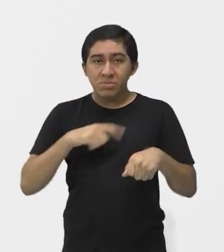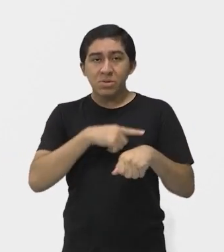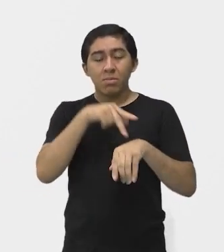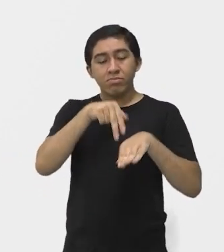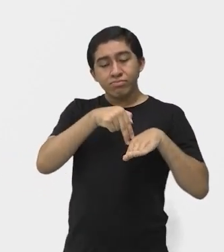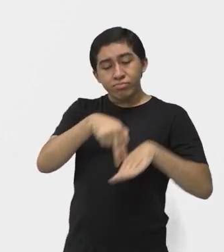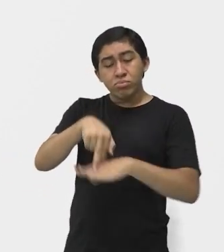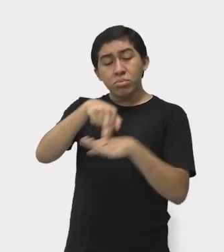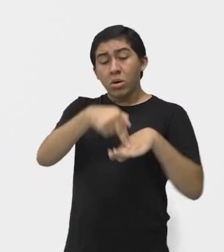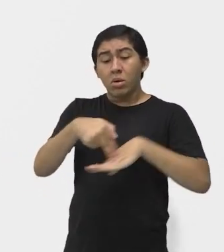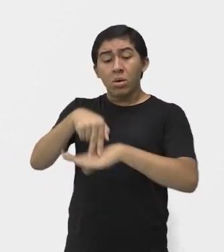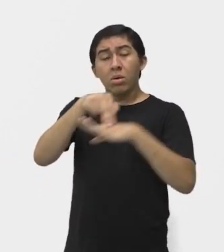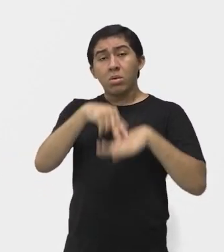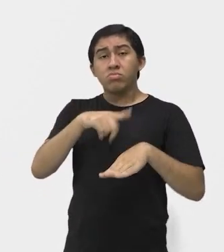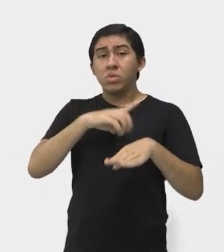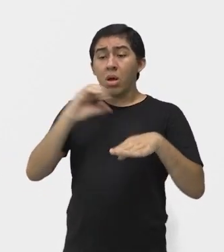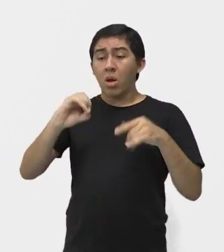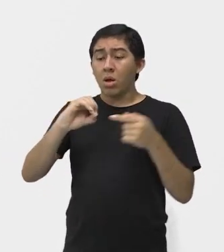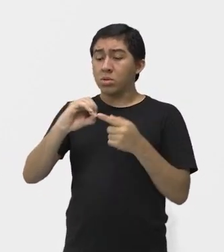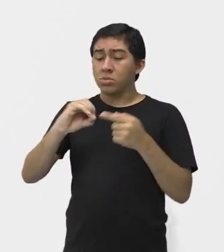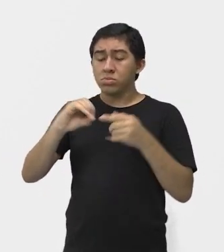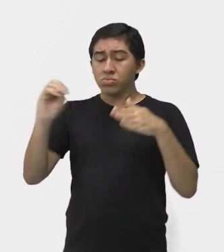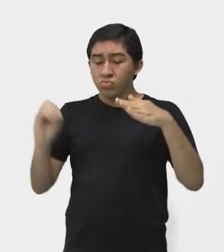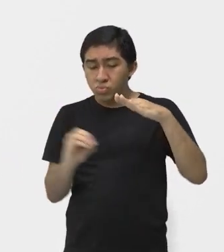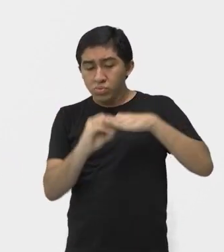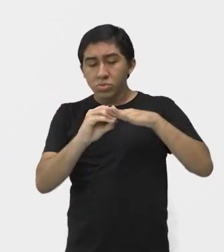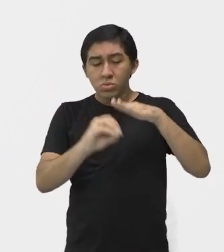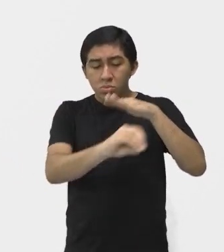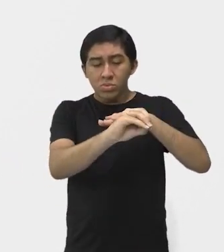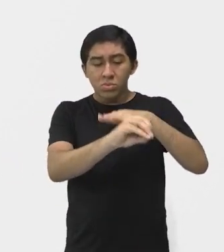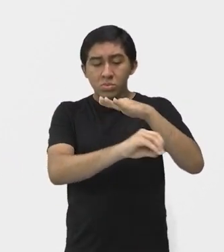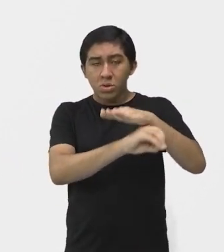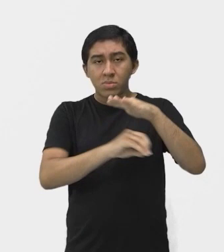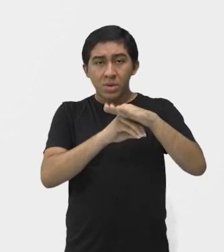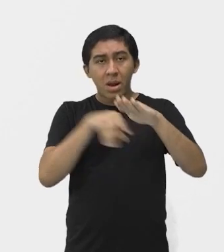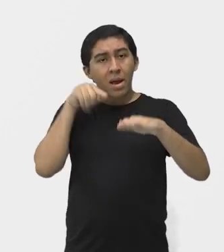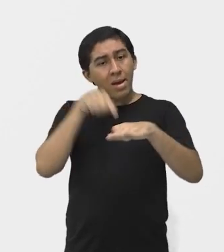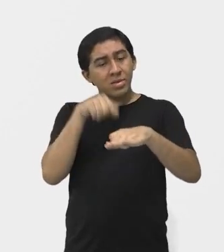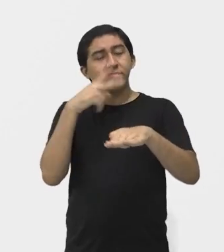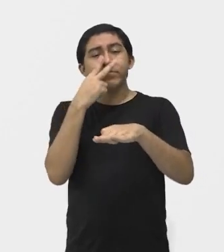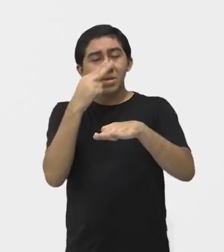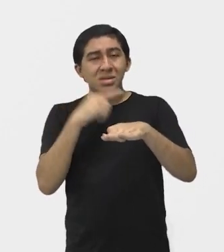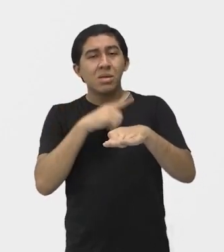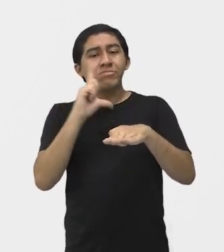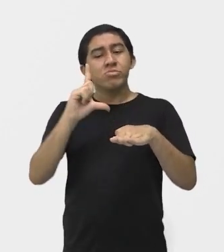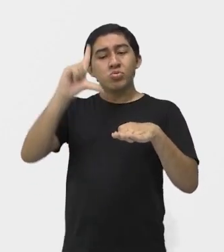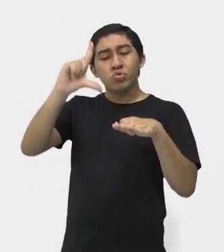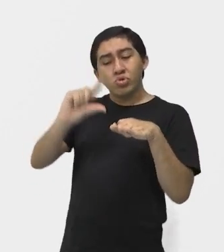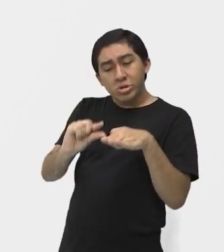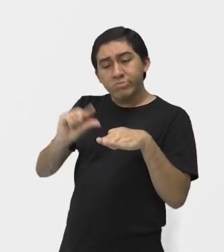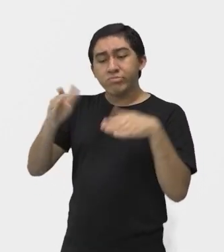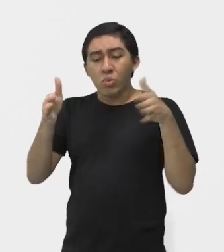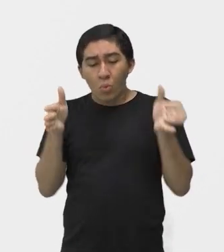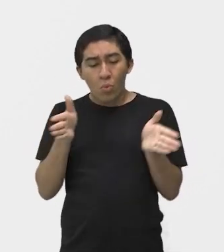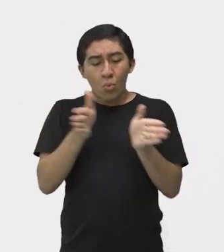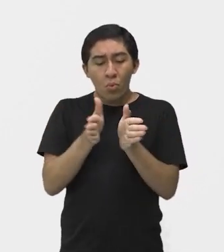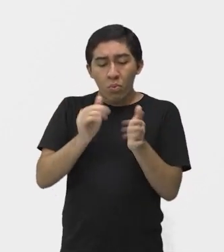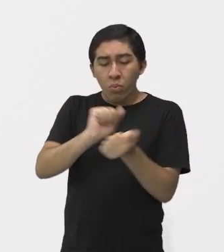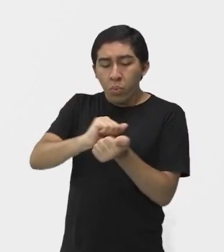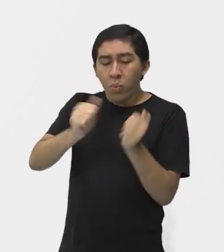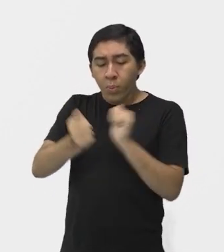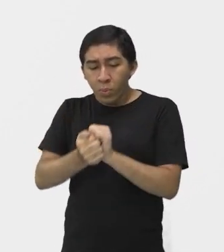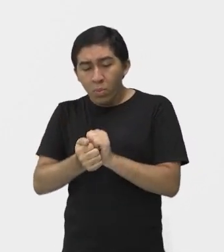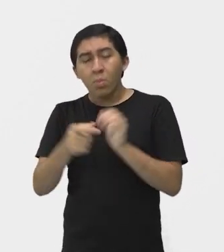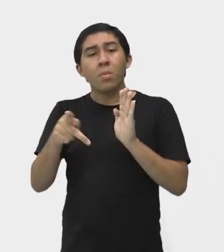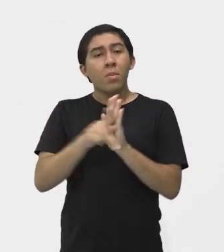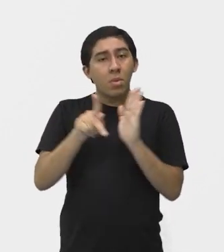aí, de colocar as rodinhas nas pranchas, e ao longo do tempo essas pranchas foram diminuindo, foram se adequando aí